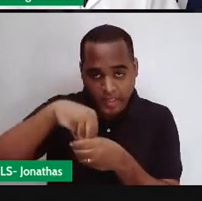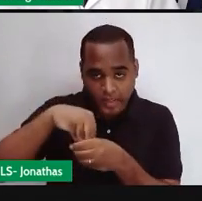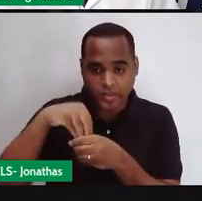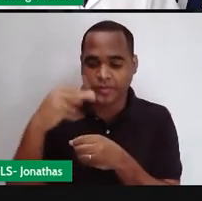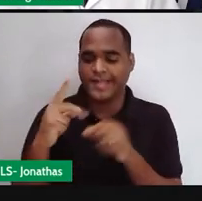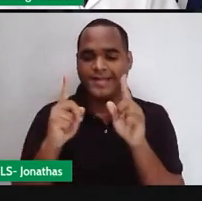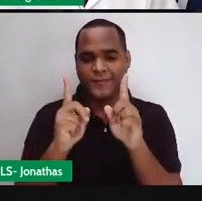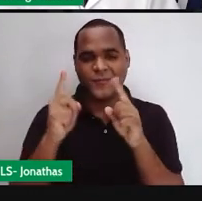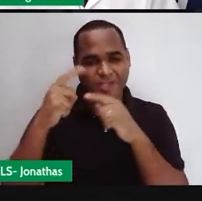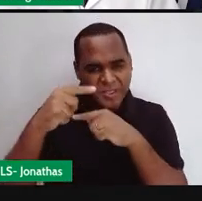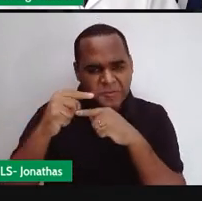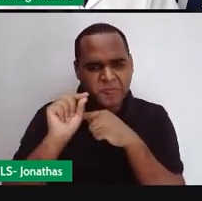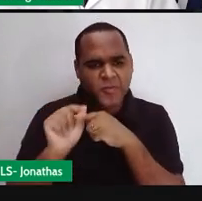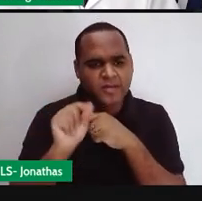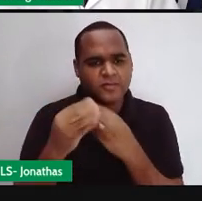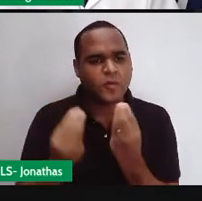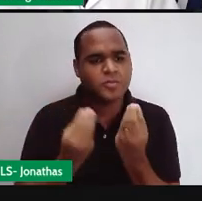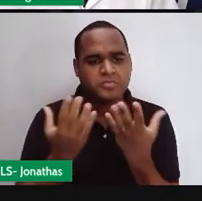quadrado?